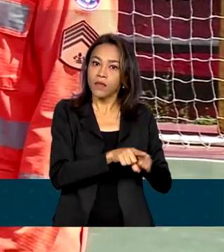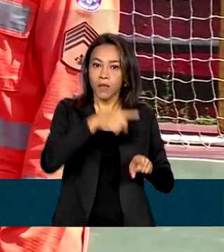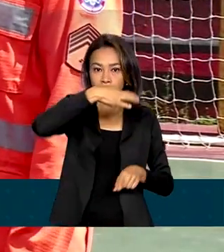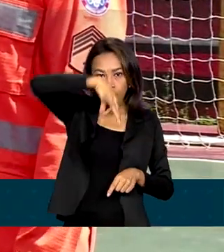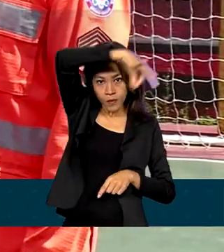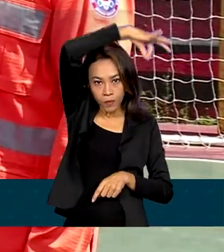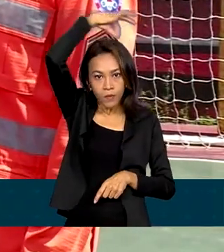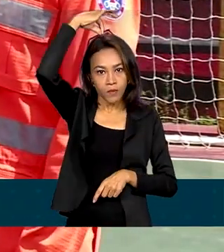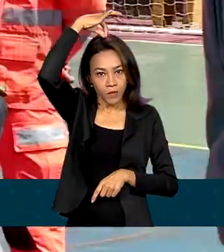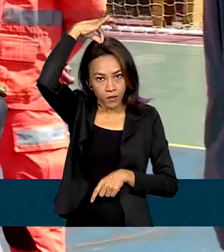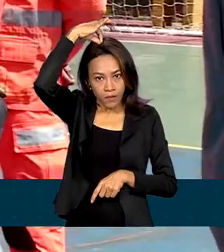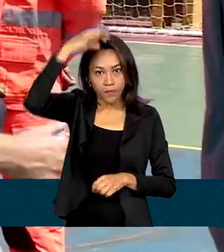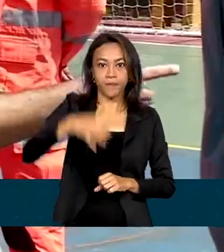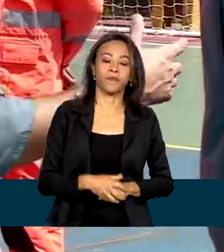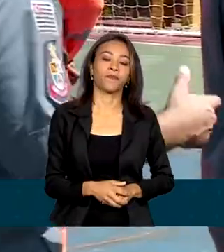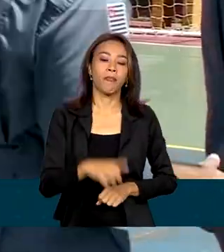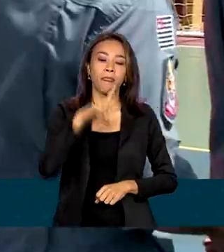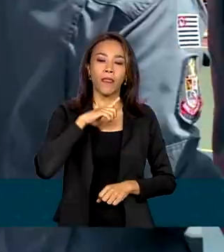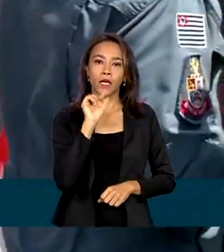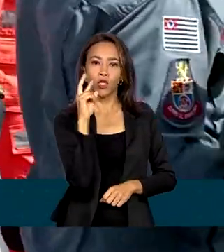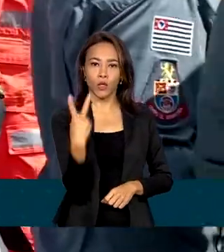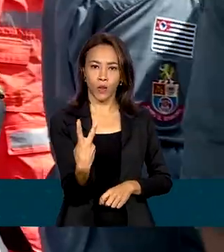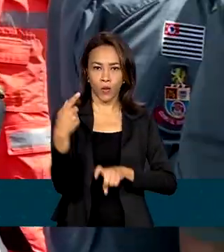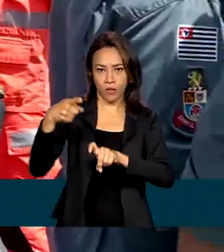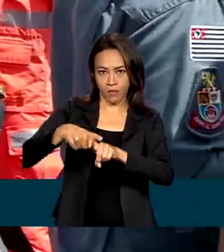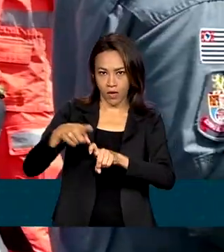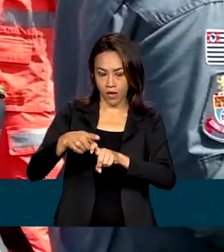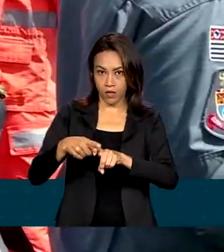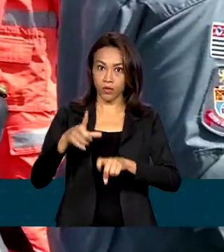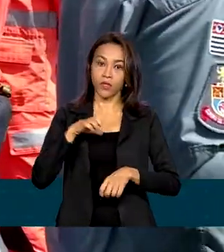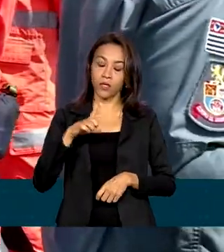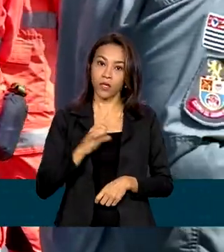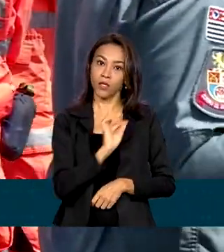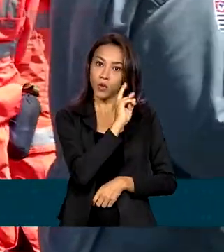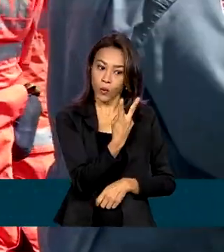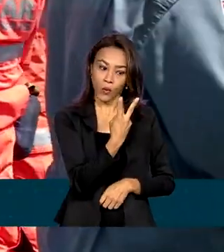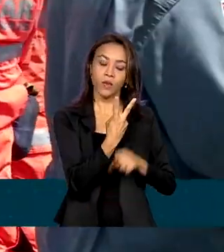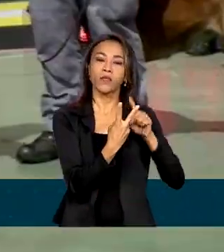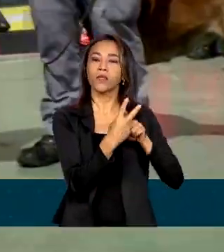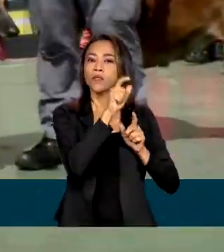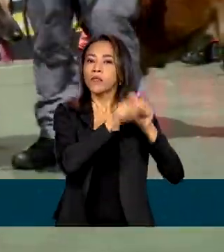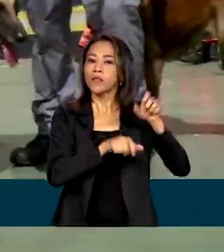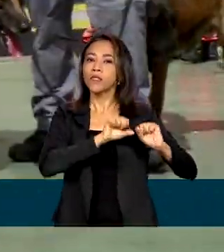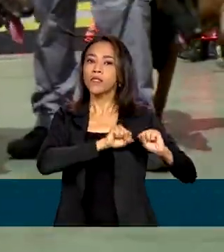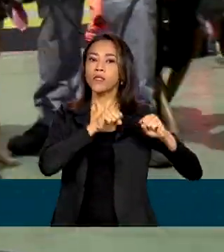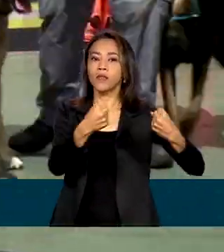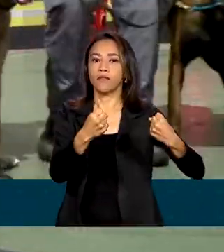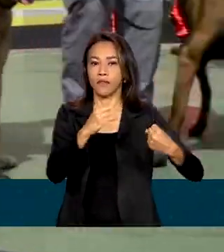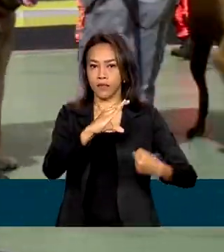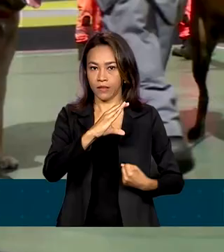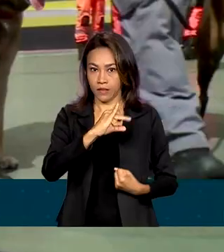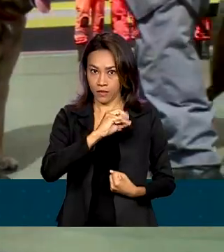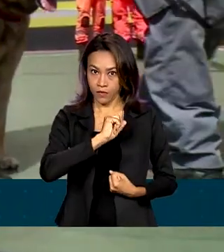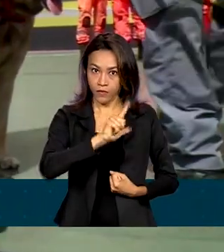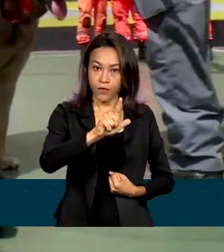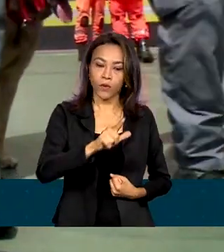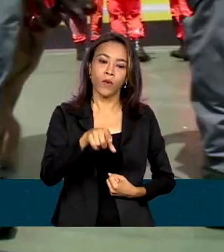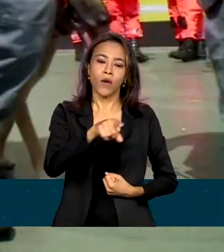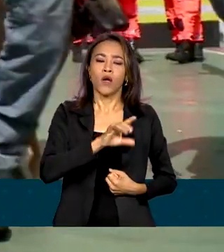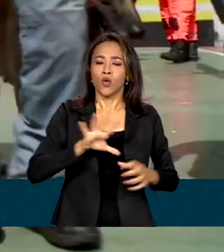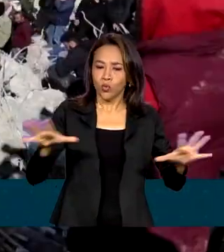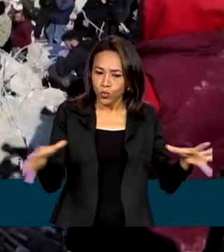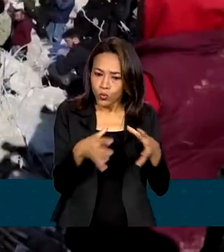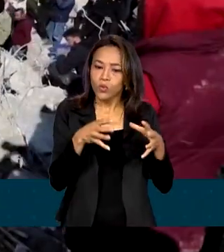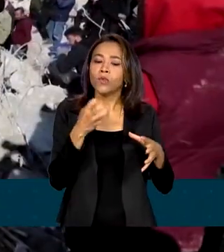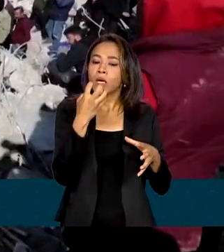A comitiva conta ainda com dois médicos e dois integrantes da Defesa Civil. Quatro cães farejadores embarcam